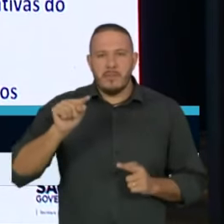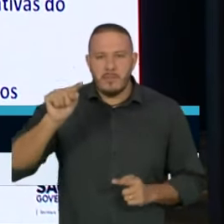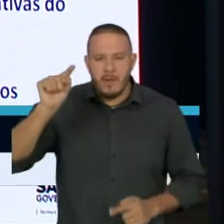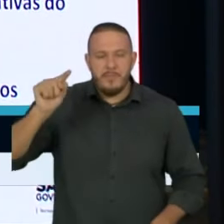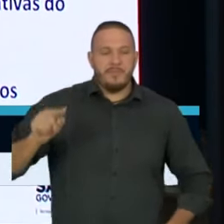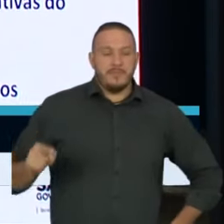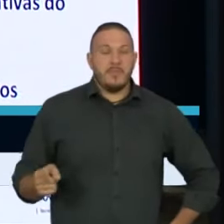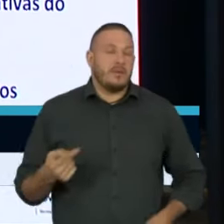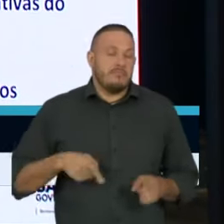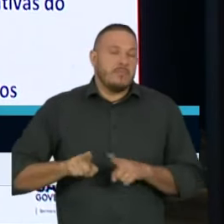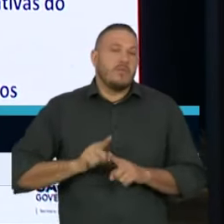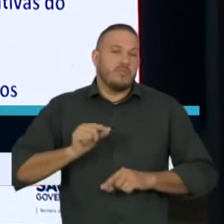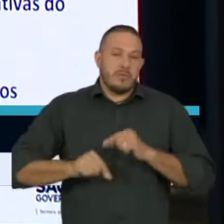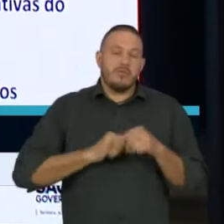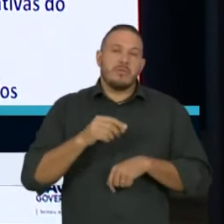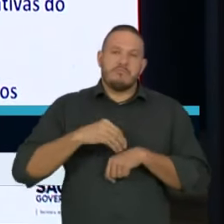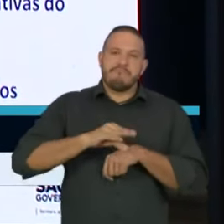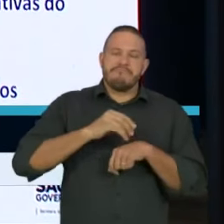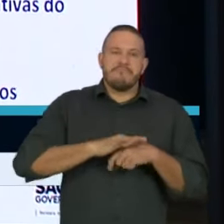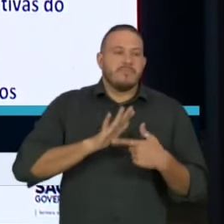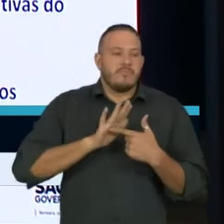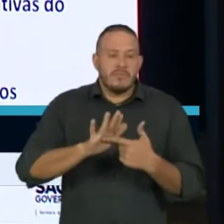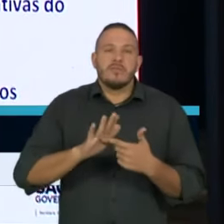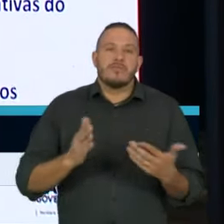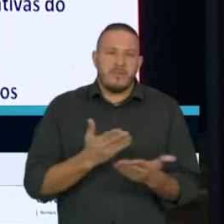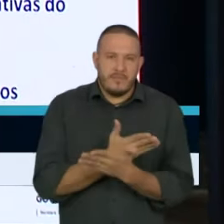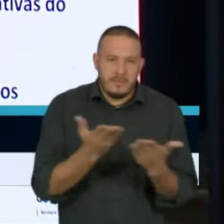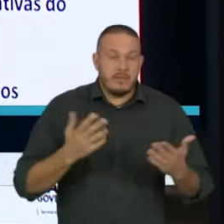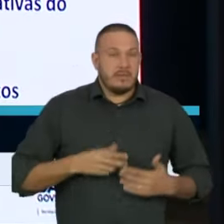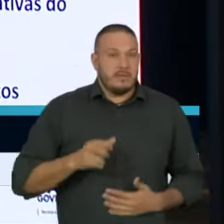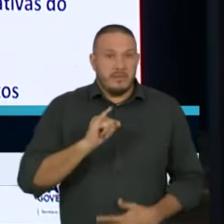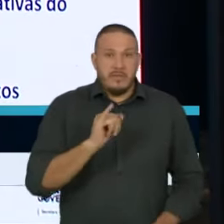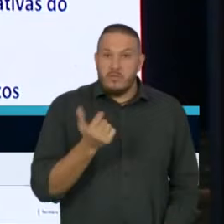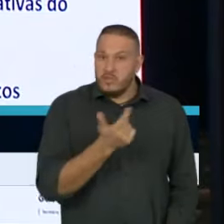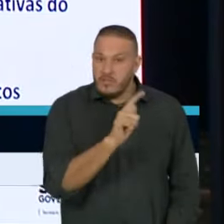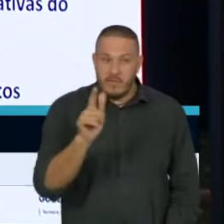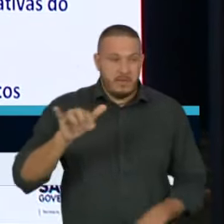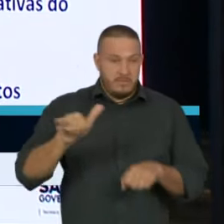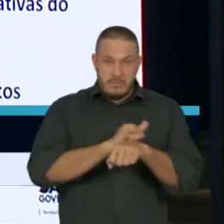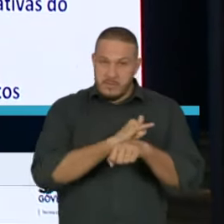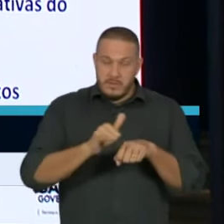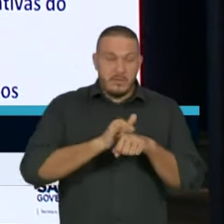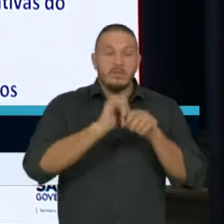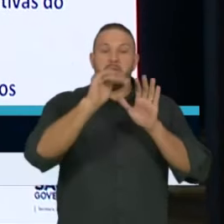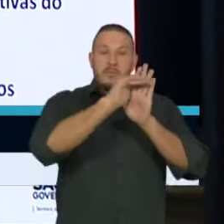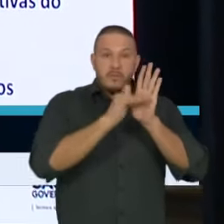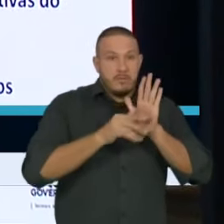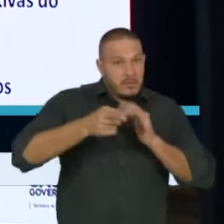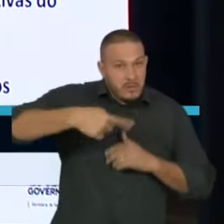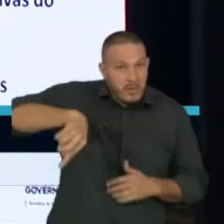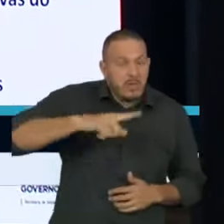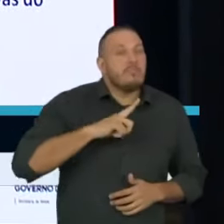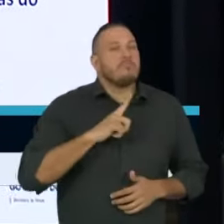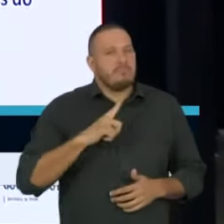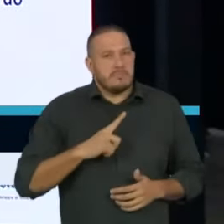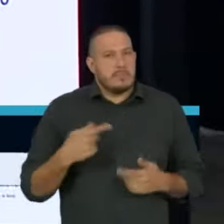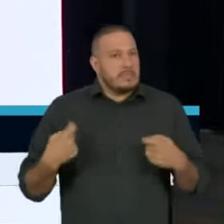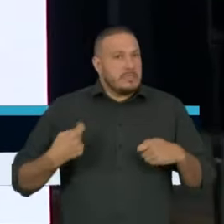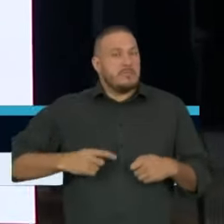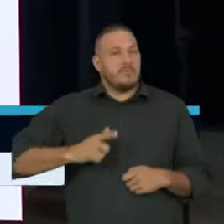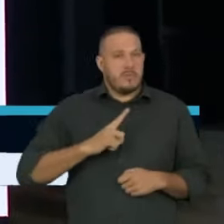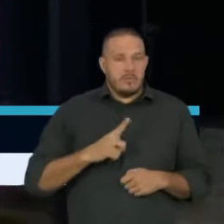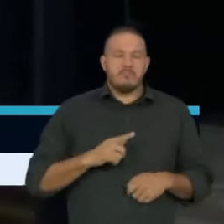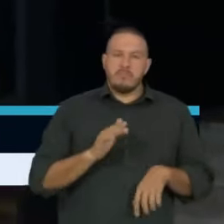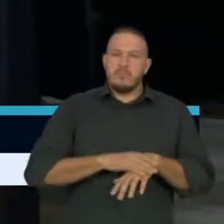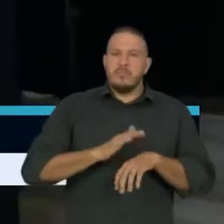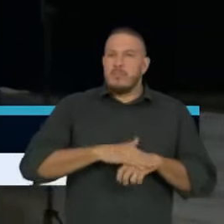Então, o que eu queria dizer é que, sem essas medidas que nós tínhamos tomado, temos tomado, com